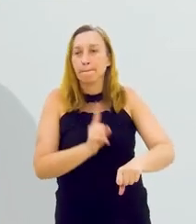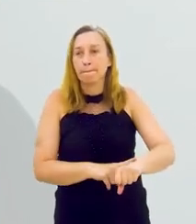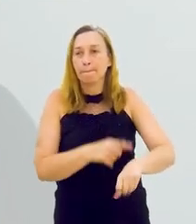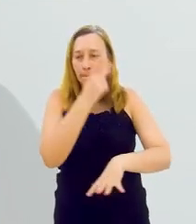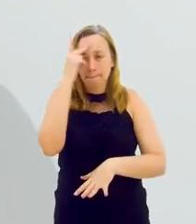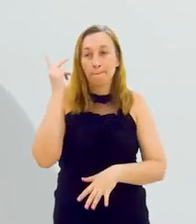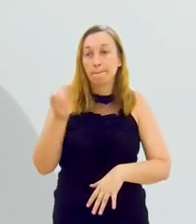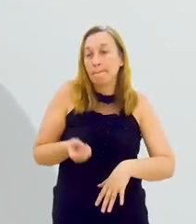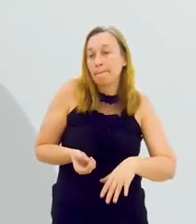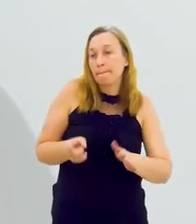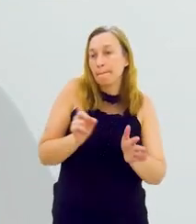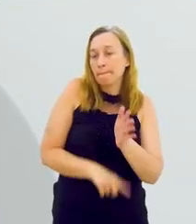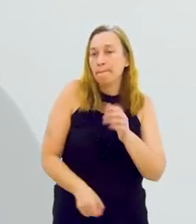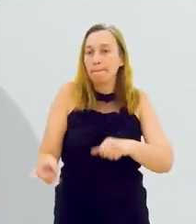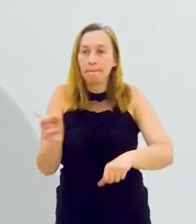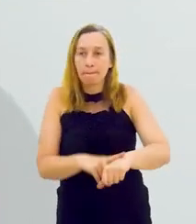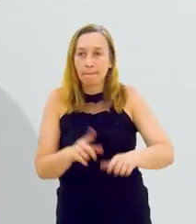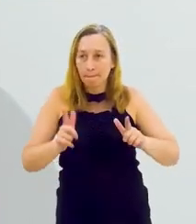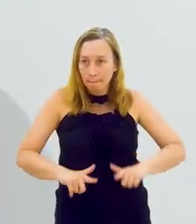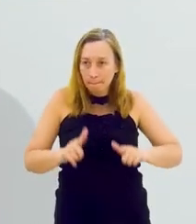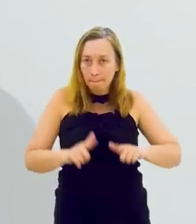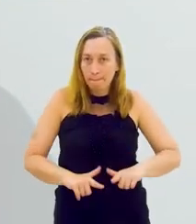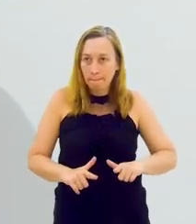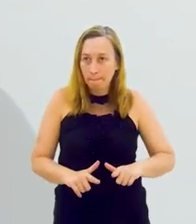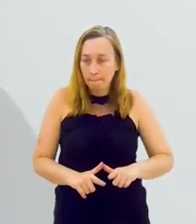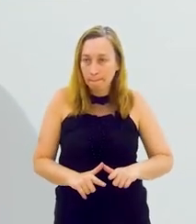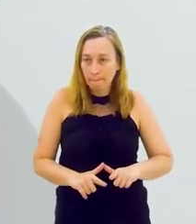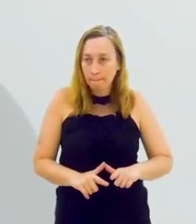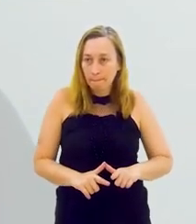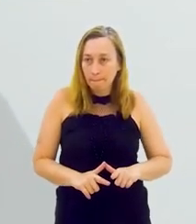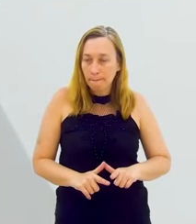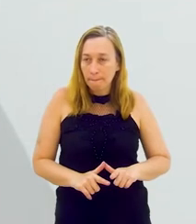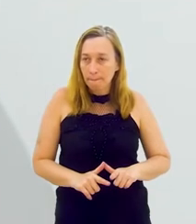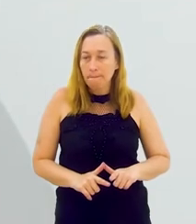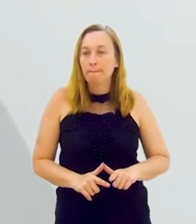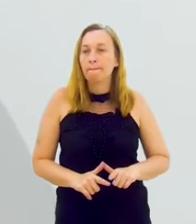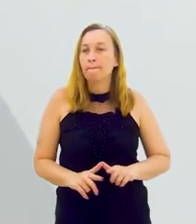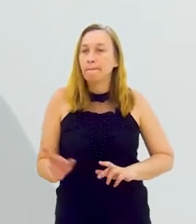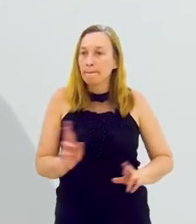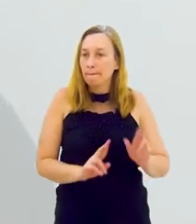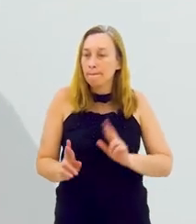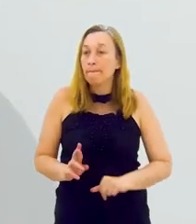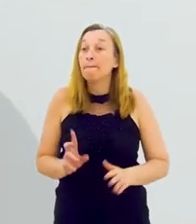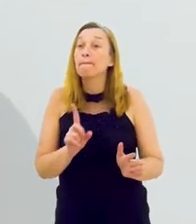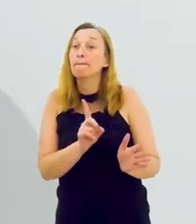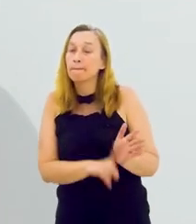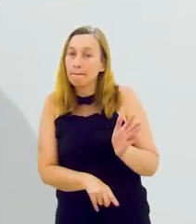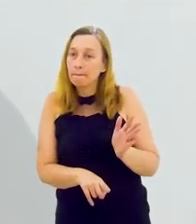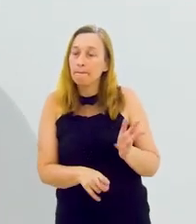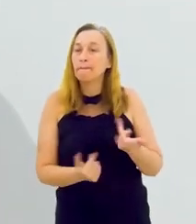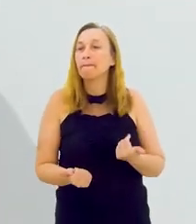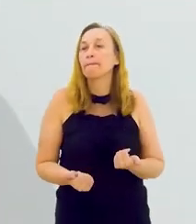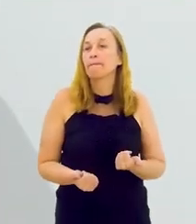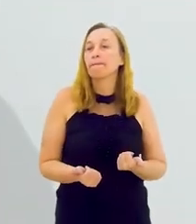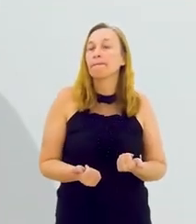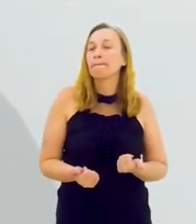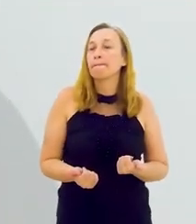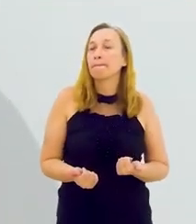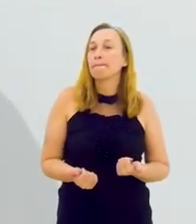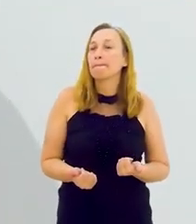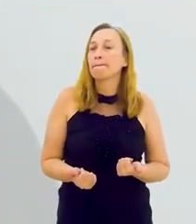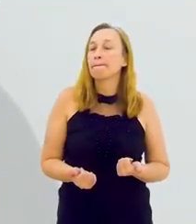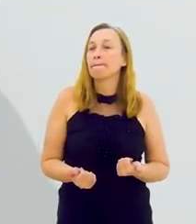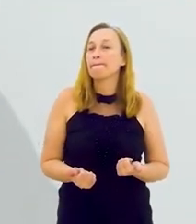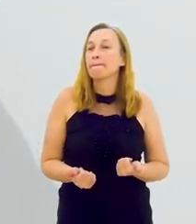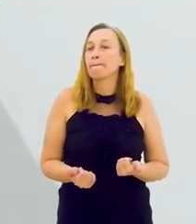da dedicação e do tempo. as pessoas estão ficando menos tempo nos lugares, elas estão se internalizando menos, não